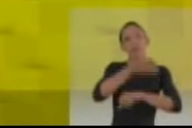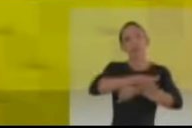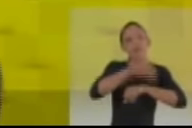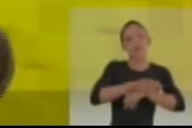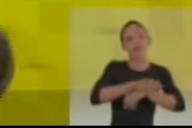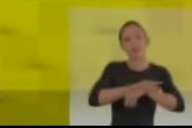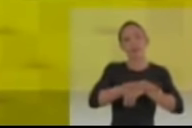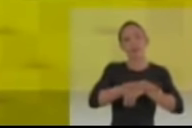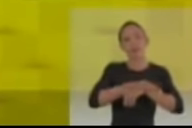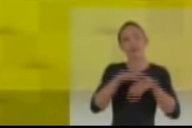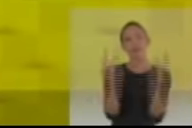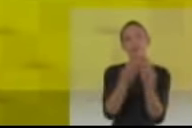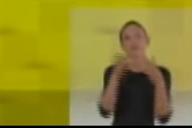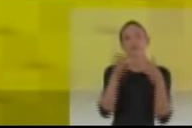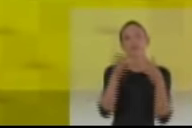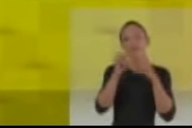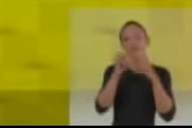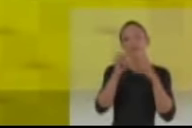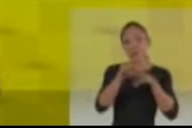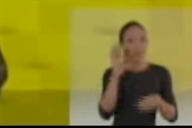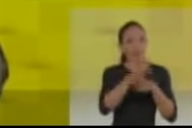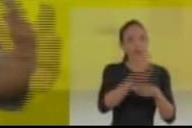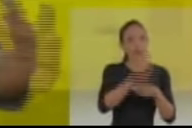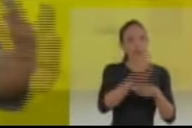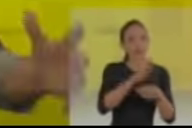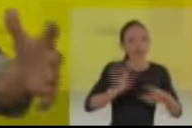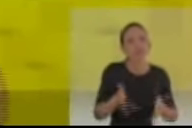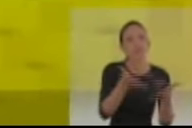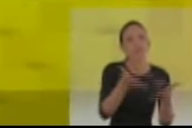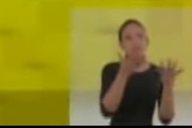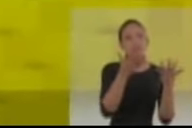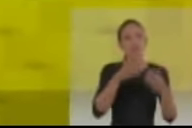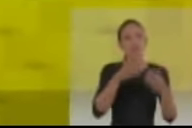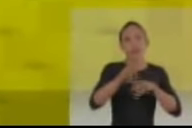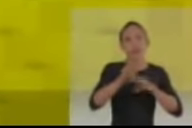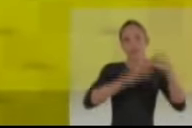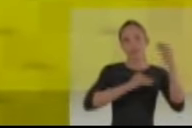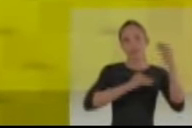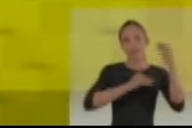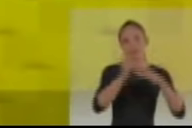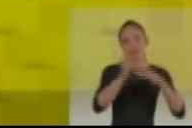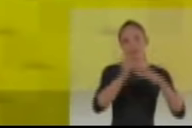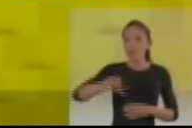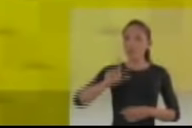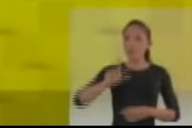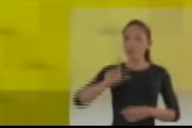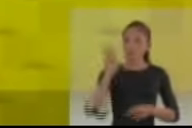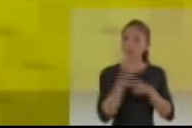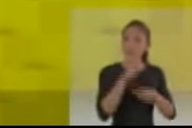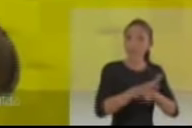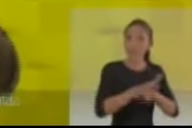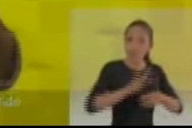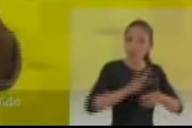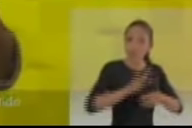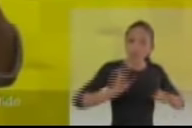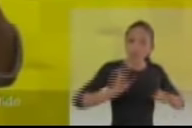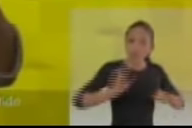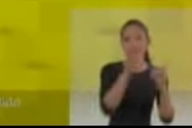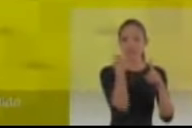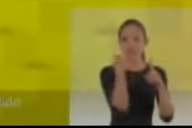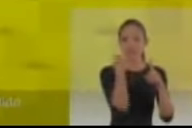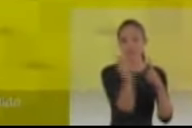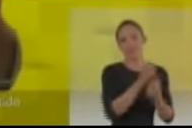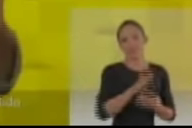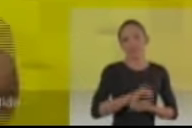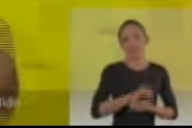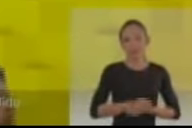participei sempre da Comissão de Educação a favor do seu fortalecimento. Principalmente da educação profissional. Estarei de novo